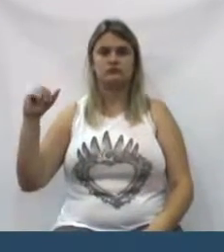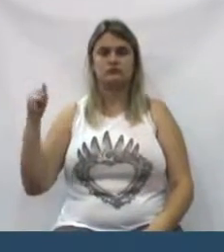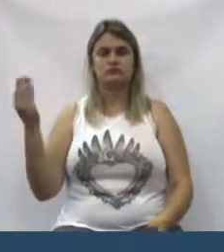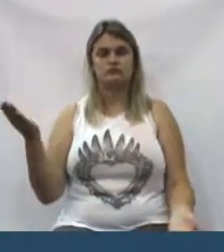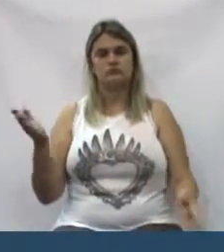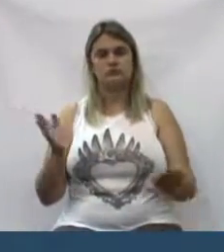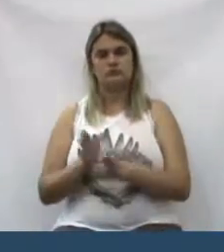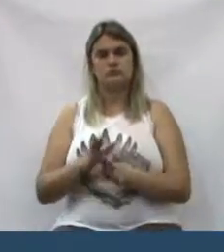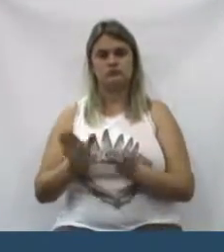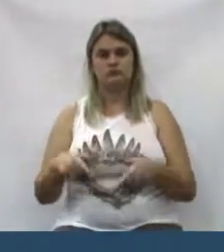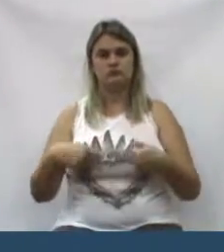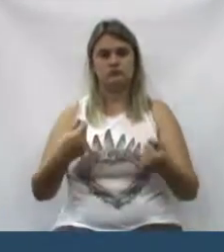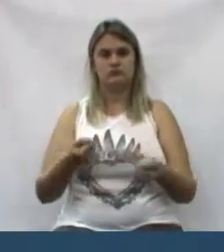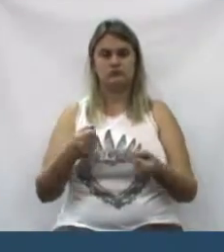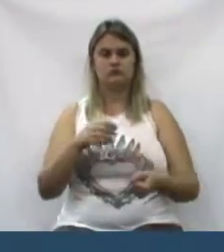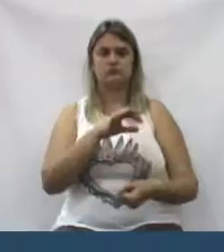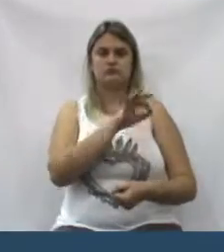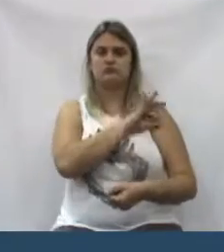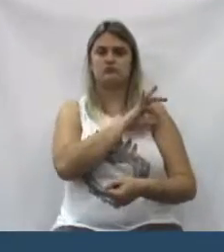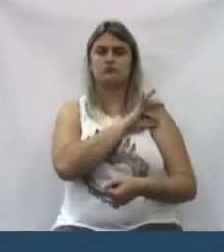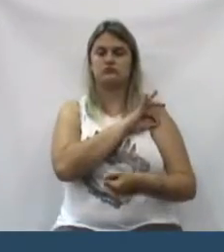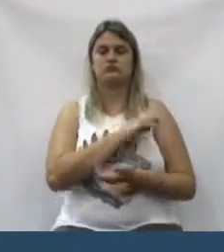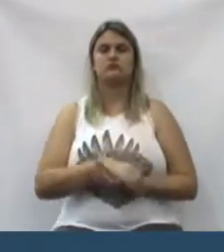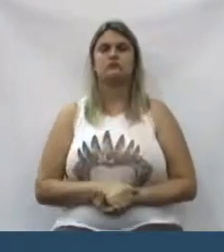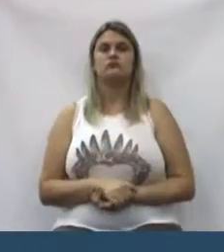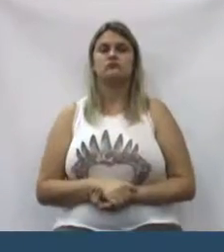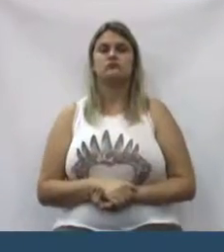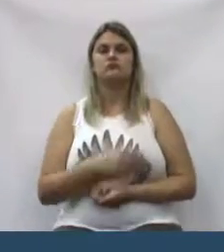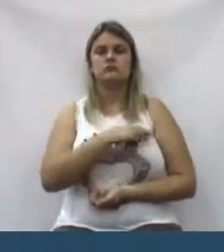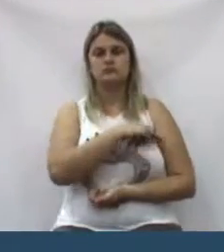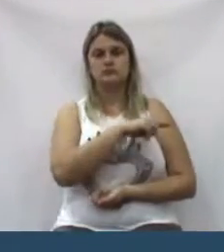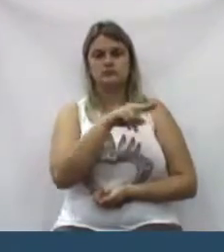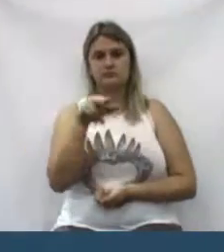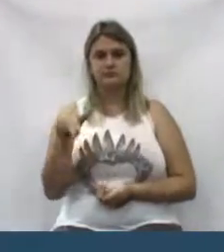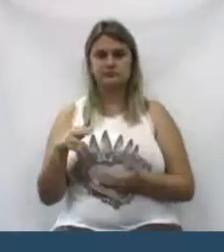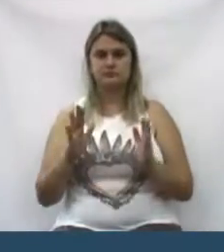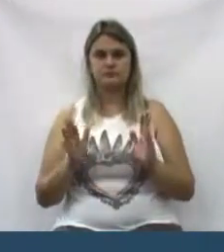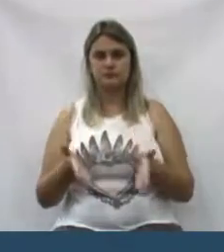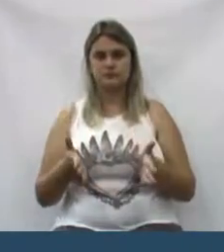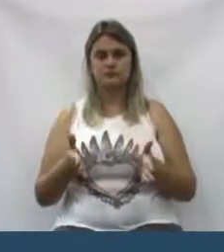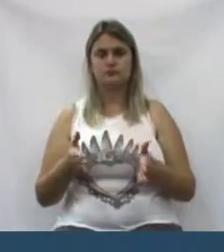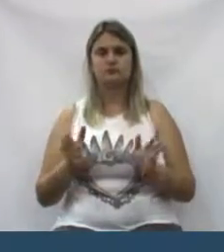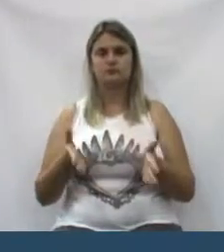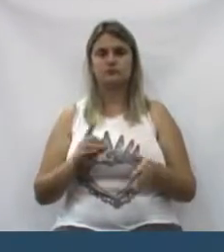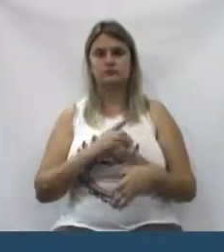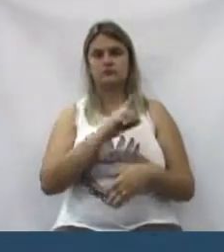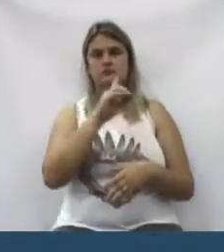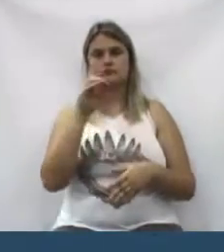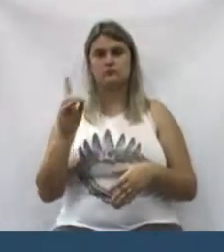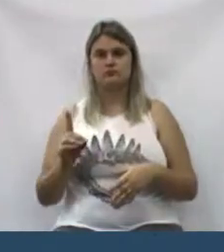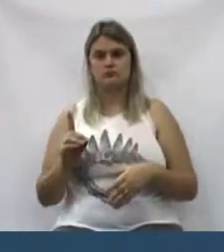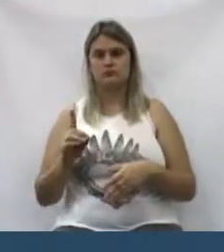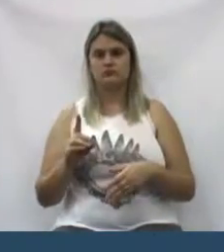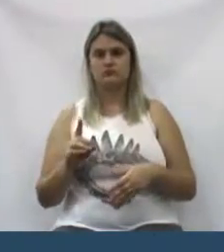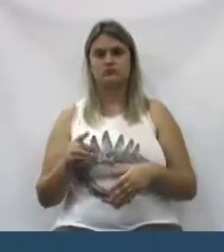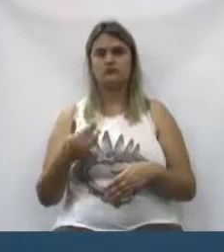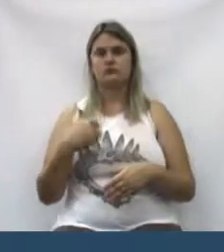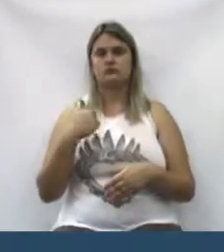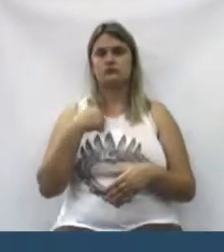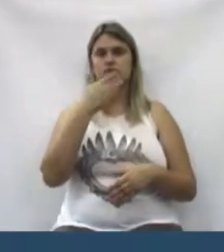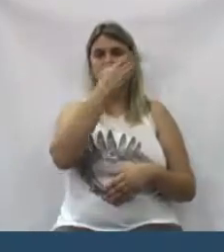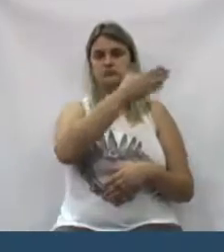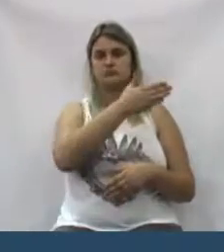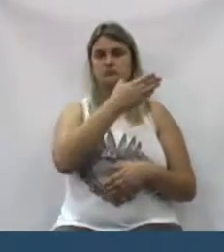vir aqui trazer o batalhão. Nós hoje passei o dia lá